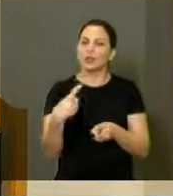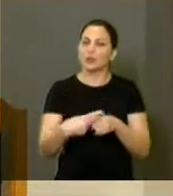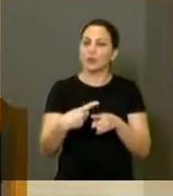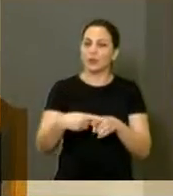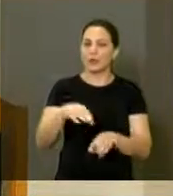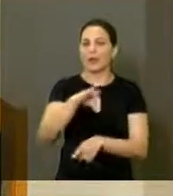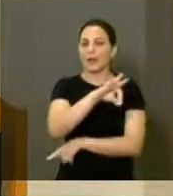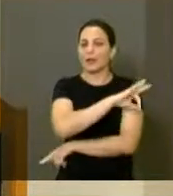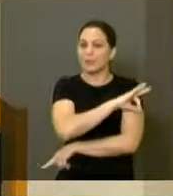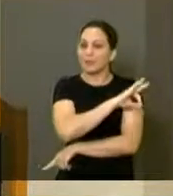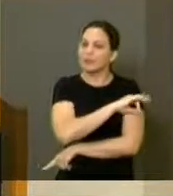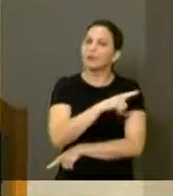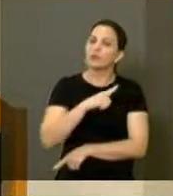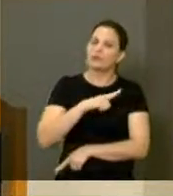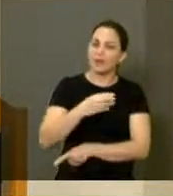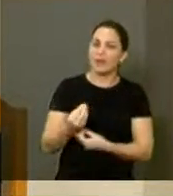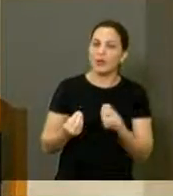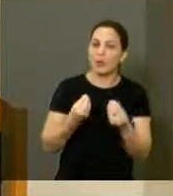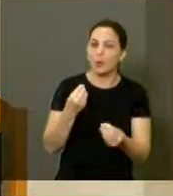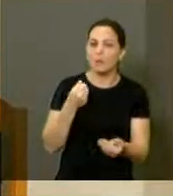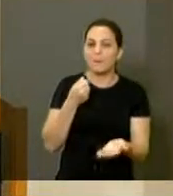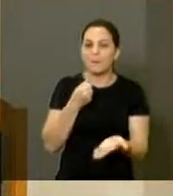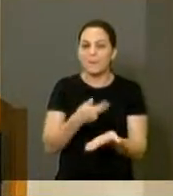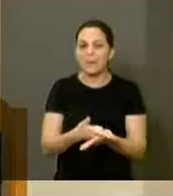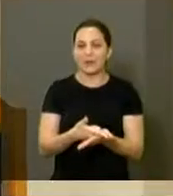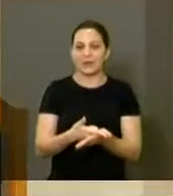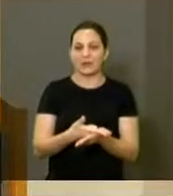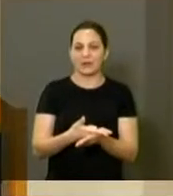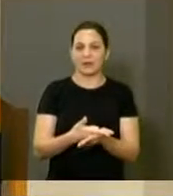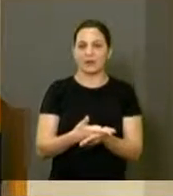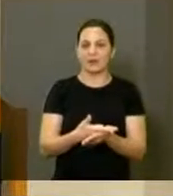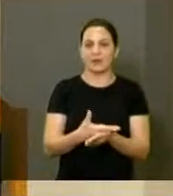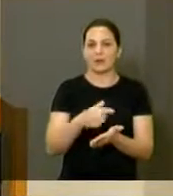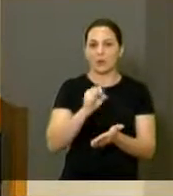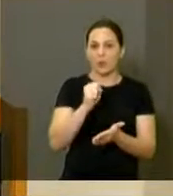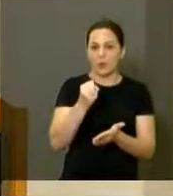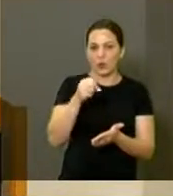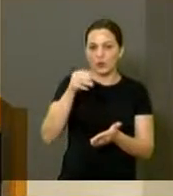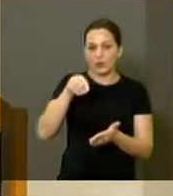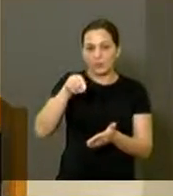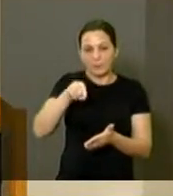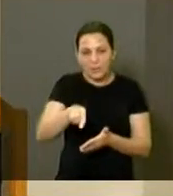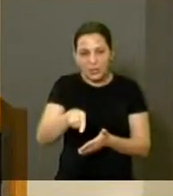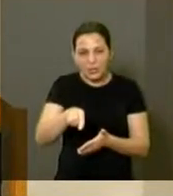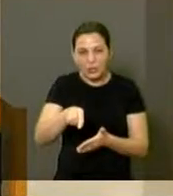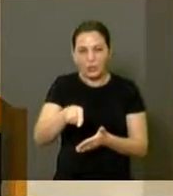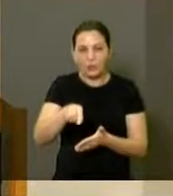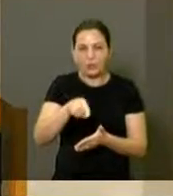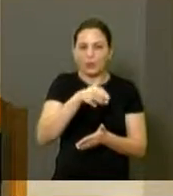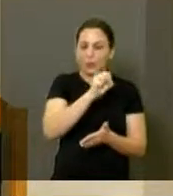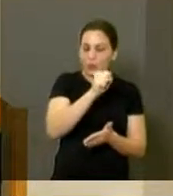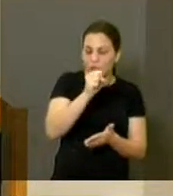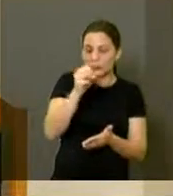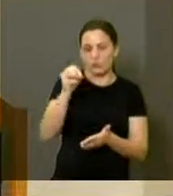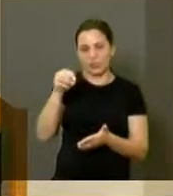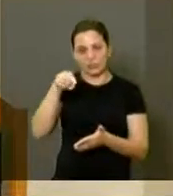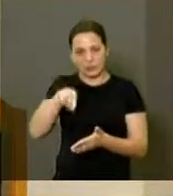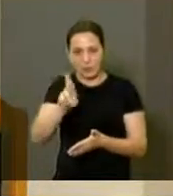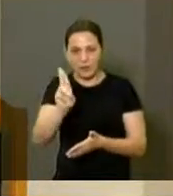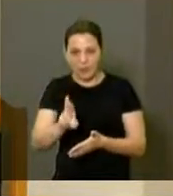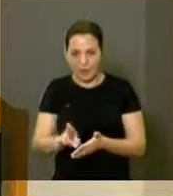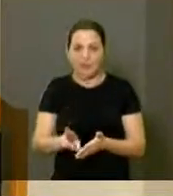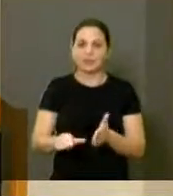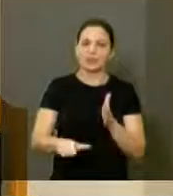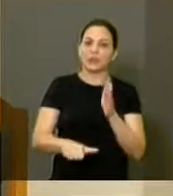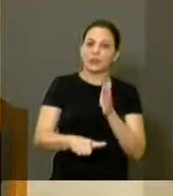prefeitura que tem condição de pagar quase 800 mil reais para fazer uma campanha, primeiro a gente